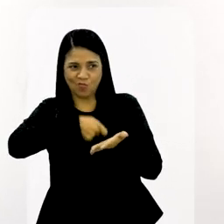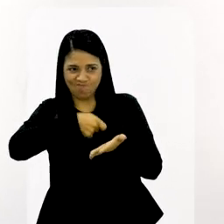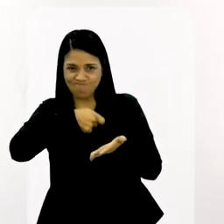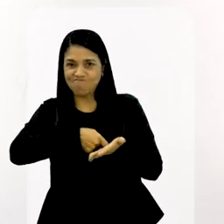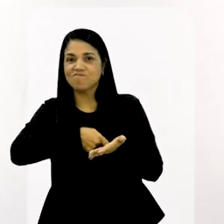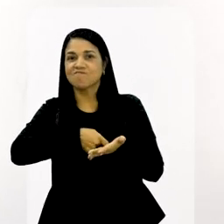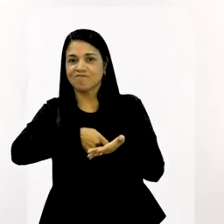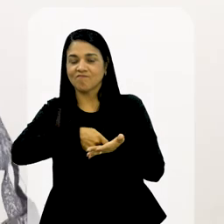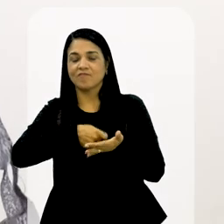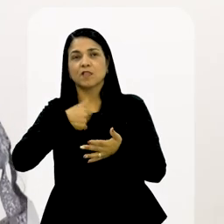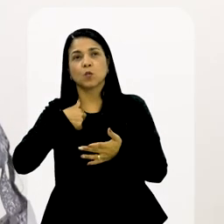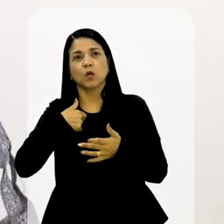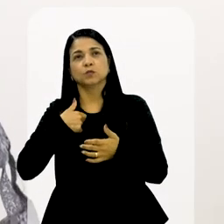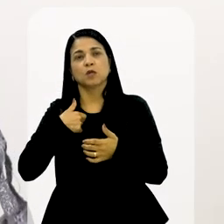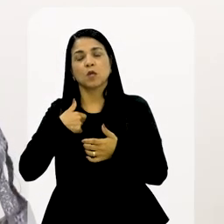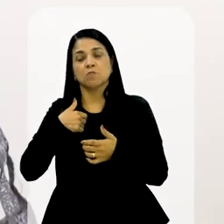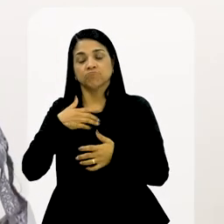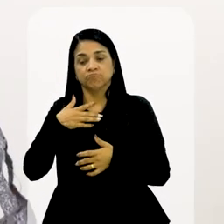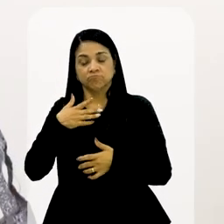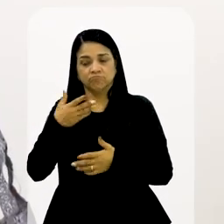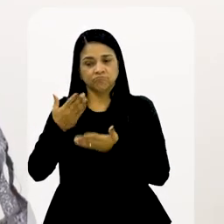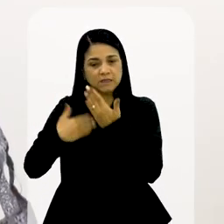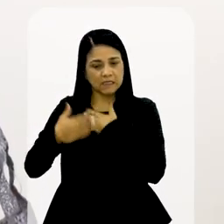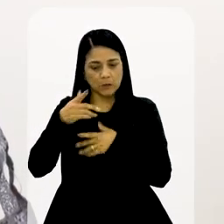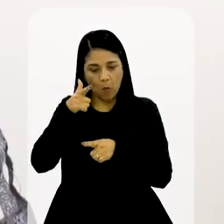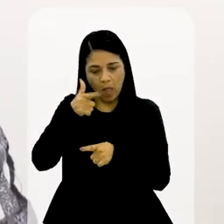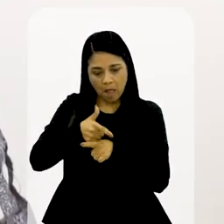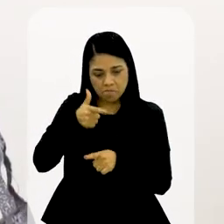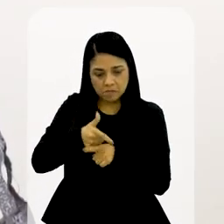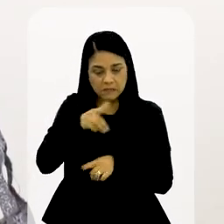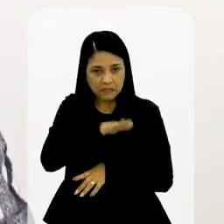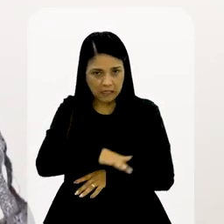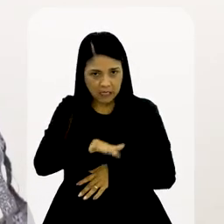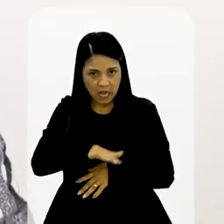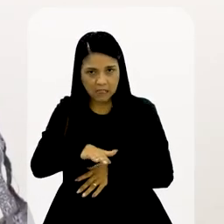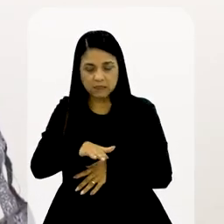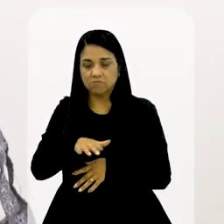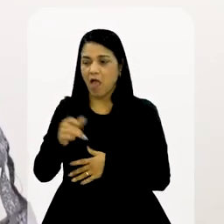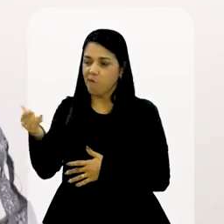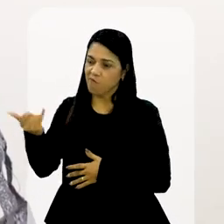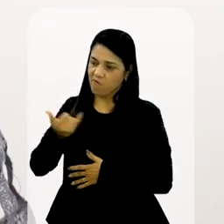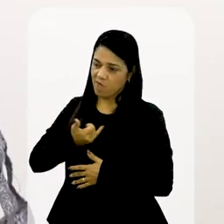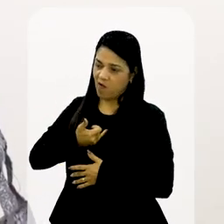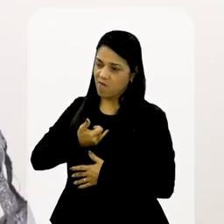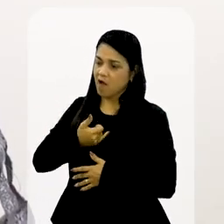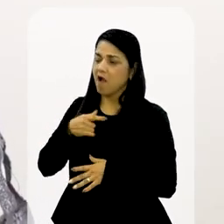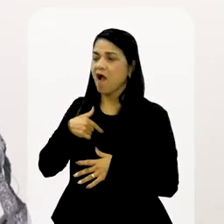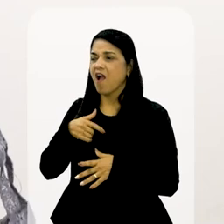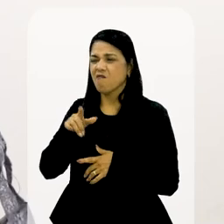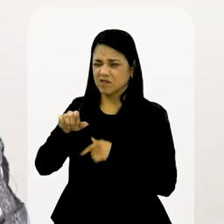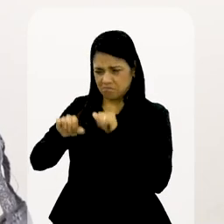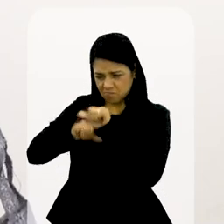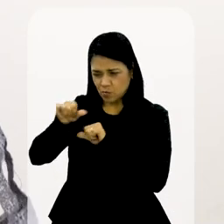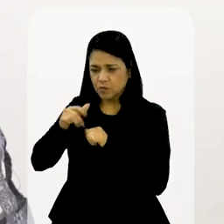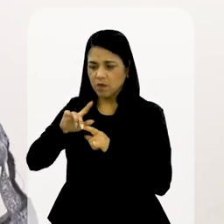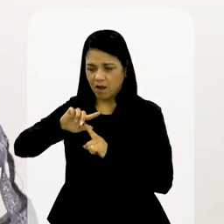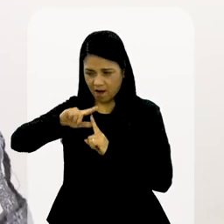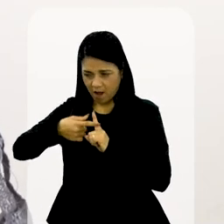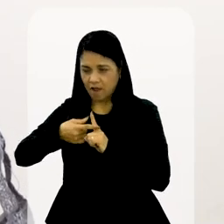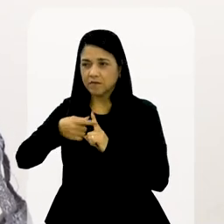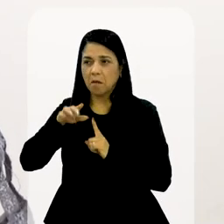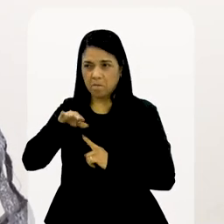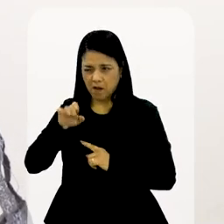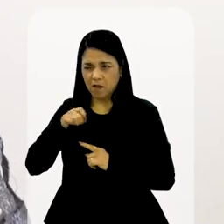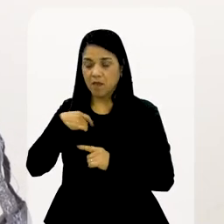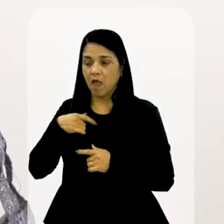antes eu ouvia assim, quando eu repreendia uma criança, mas quando você for mãe, vai mudar. Quando eu virei